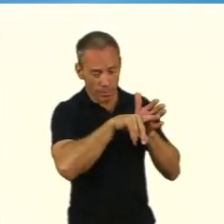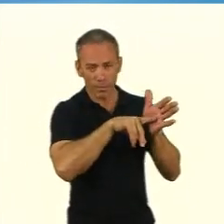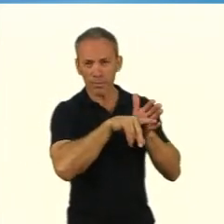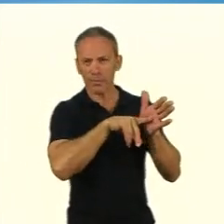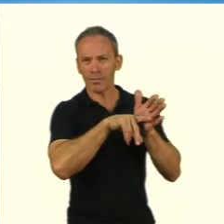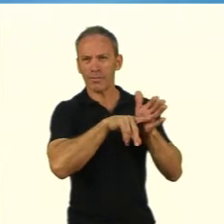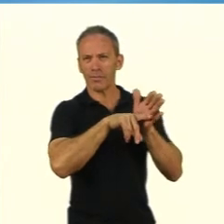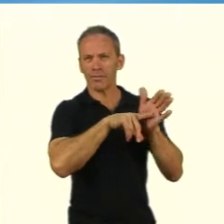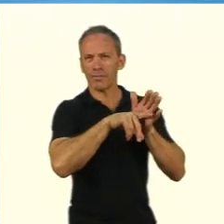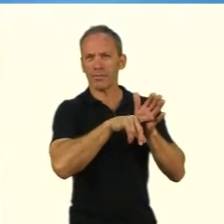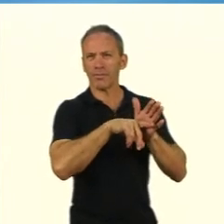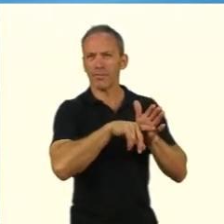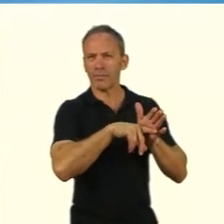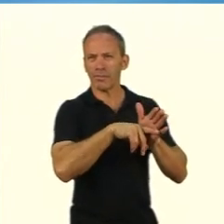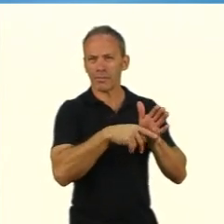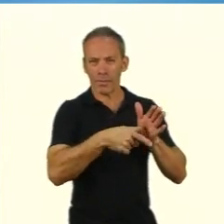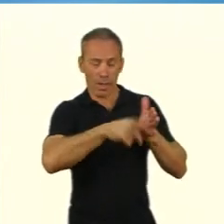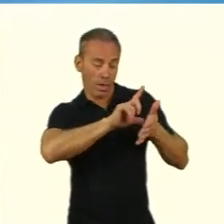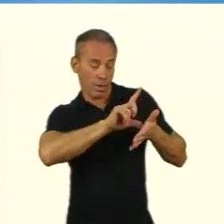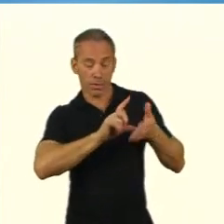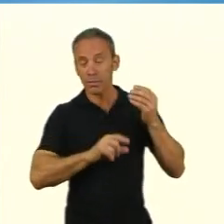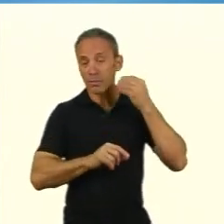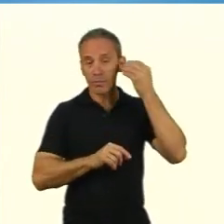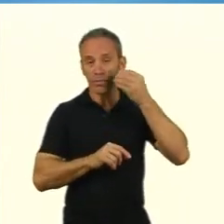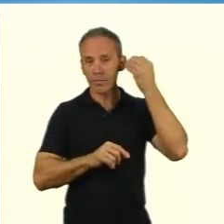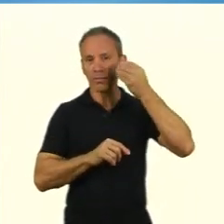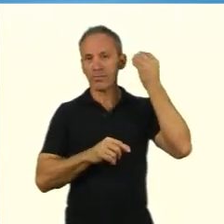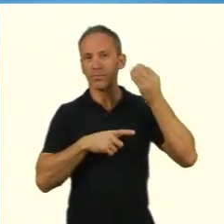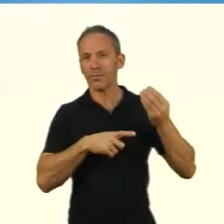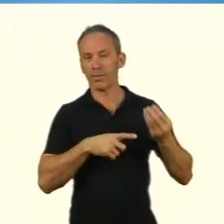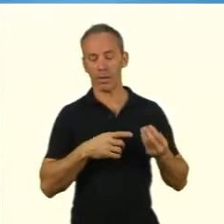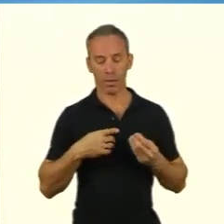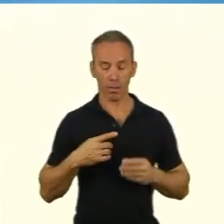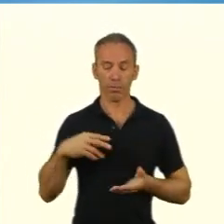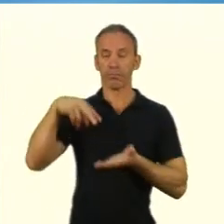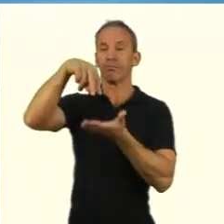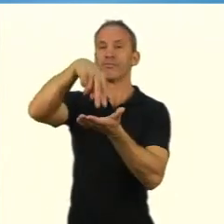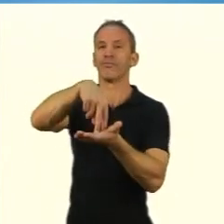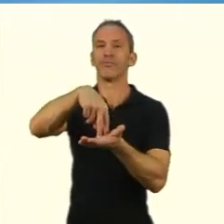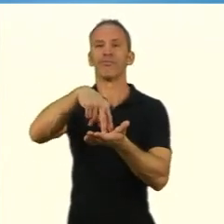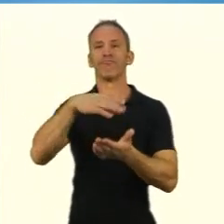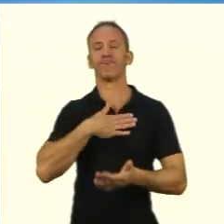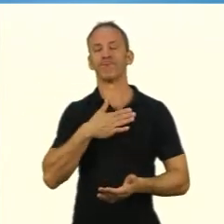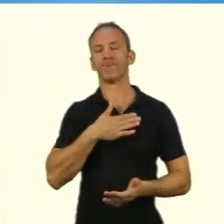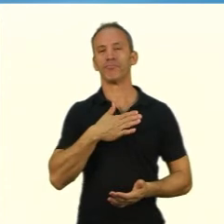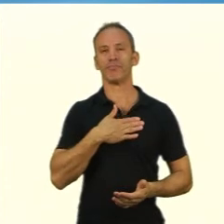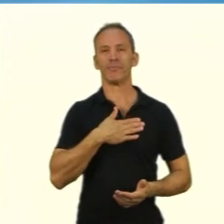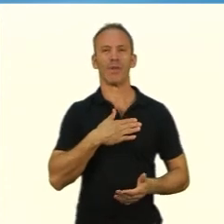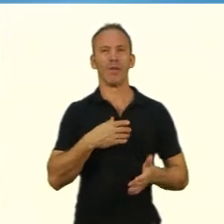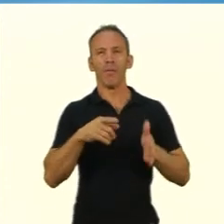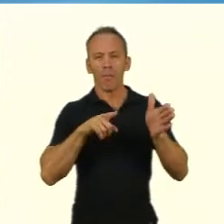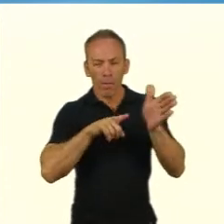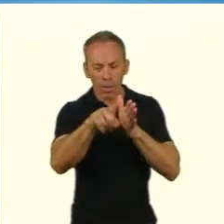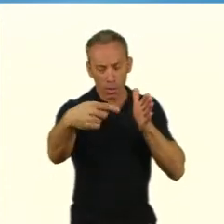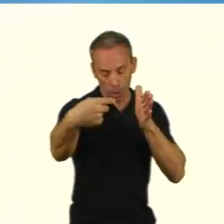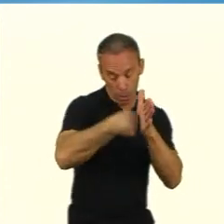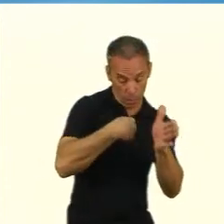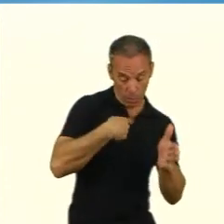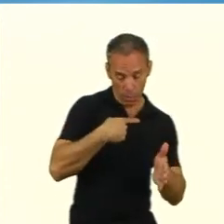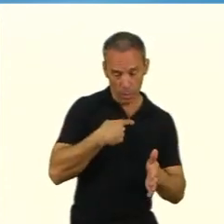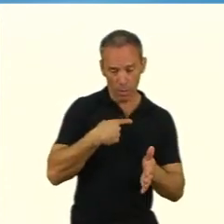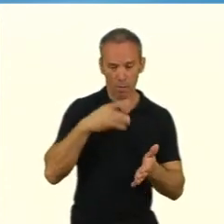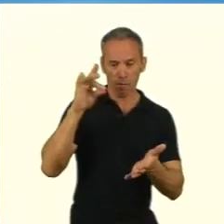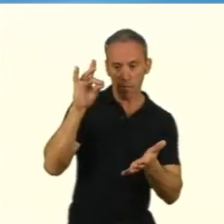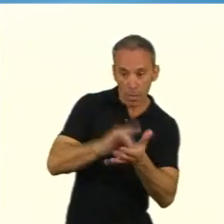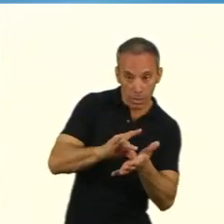vislumbro aonde eu quero chegar mesmo que eu depois mude a rota mas é importante que eu saiba aonde eu quero chegar e de